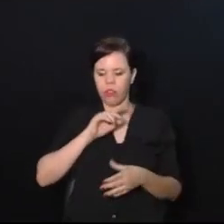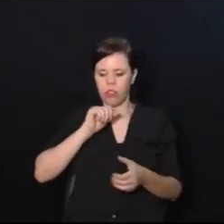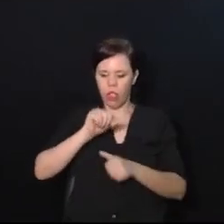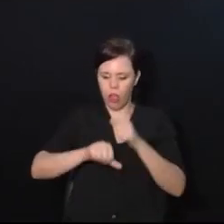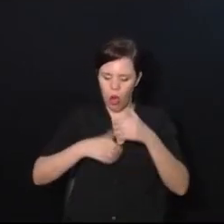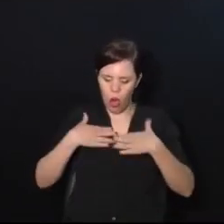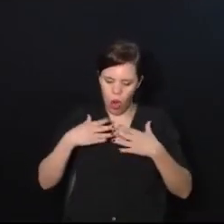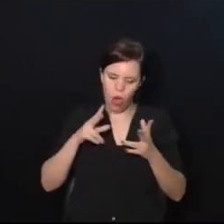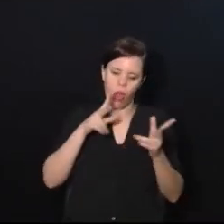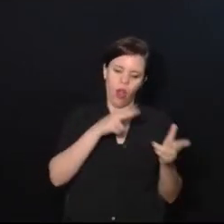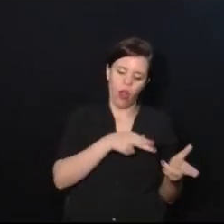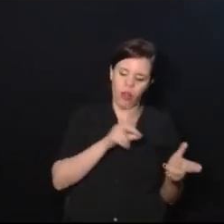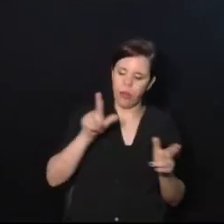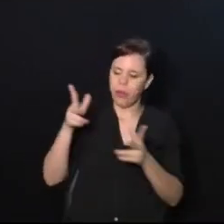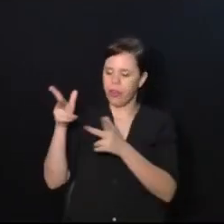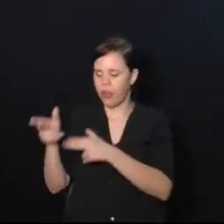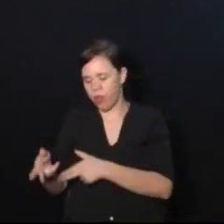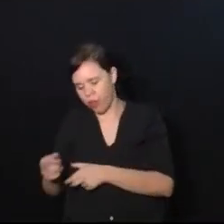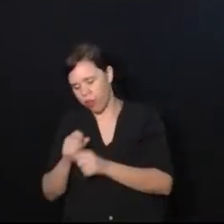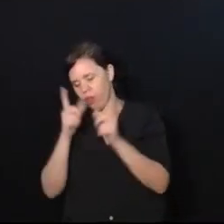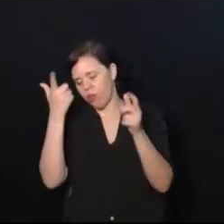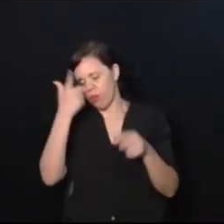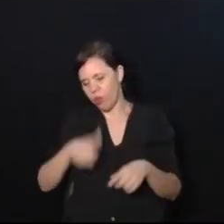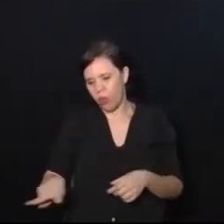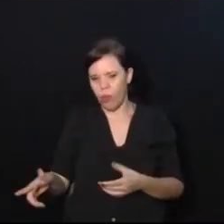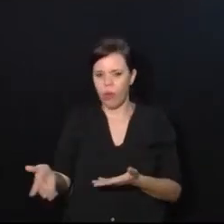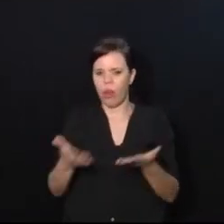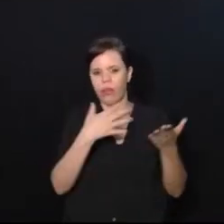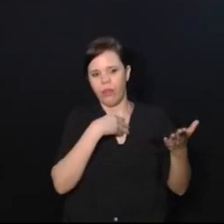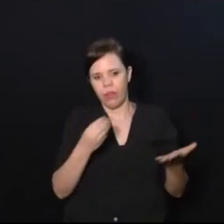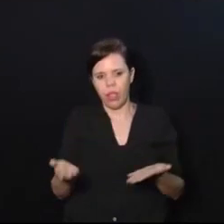bota para dormir e deita e no dia seguinte começa tudo de novo.